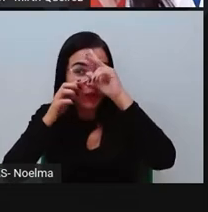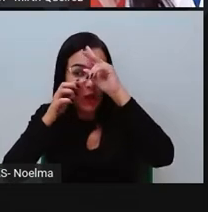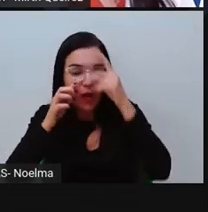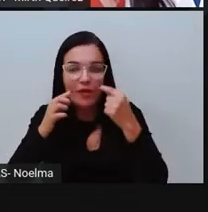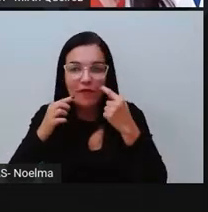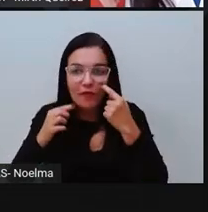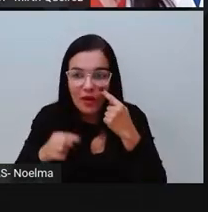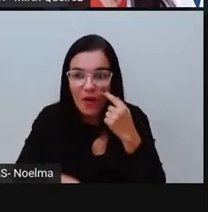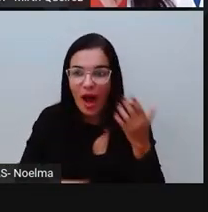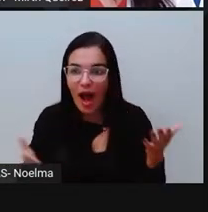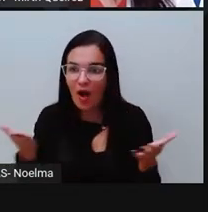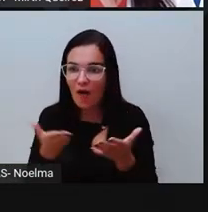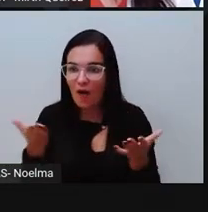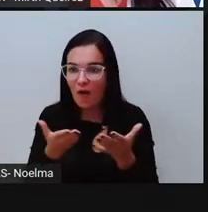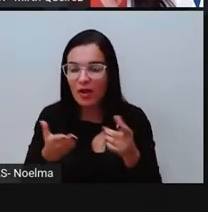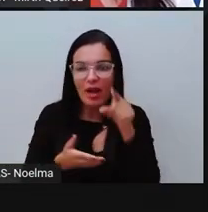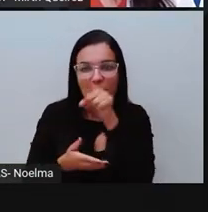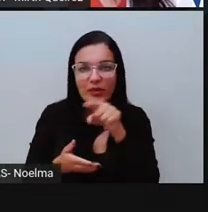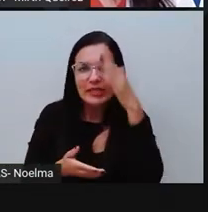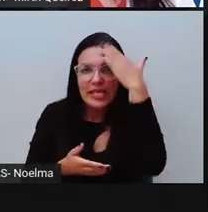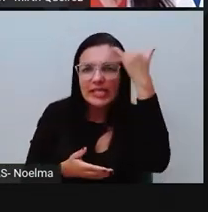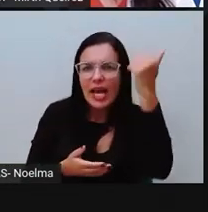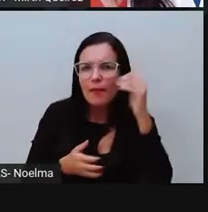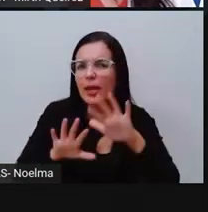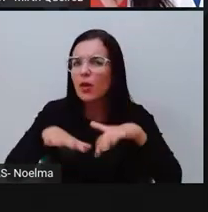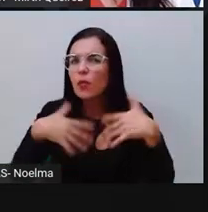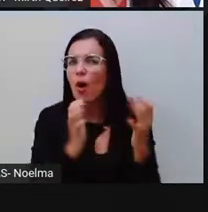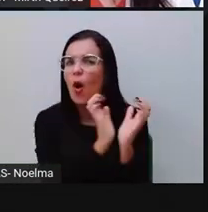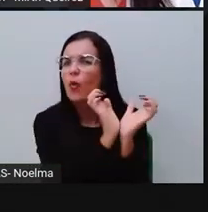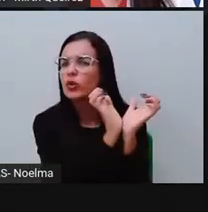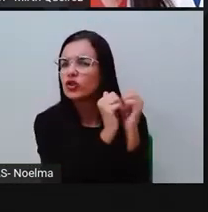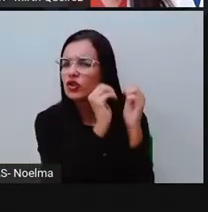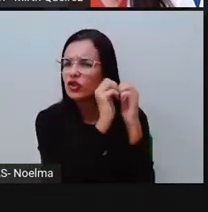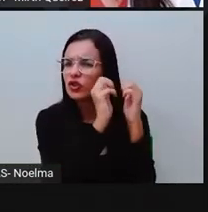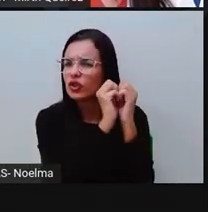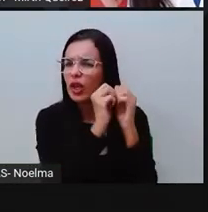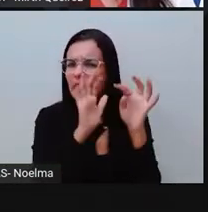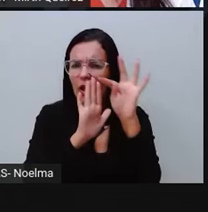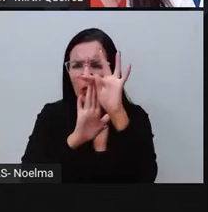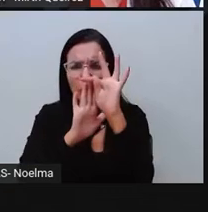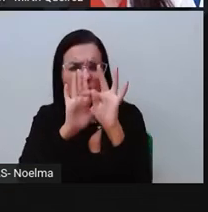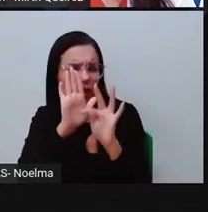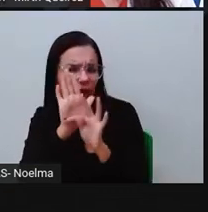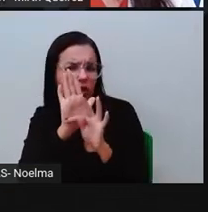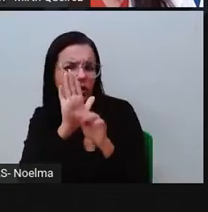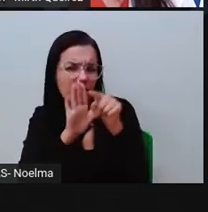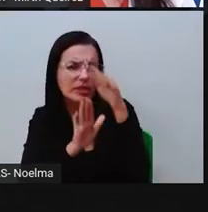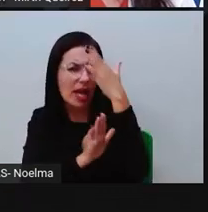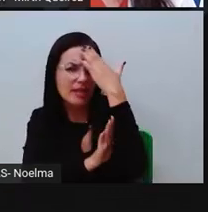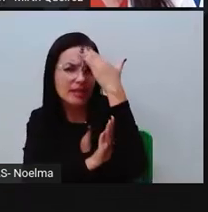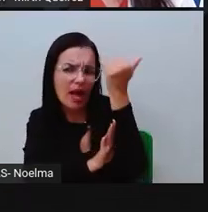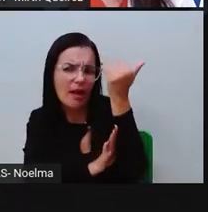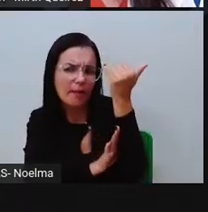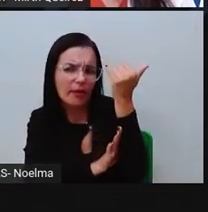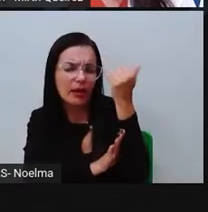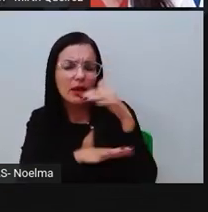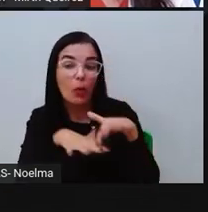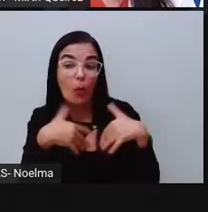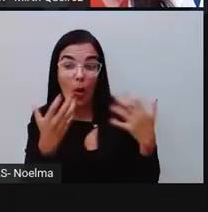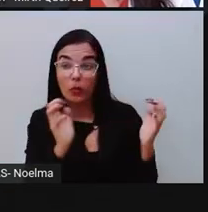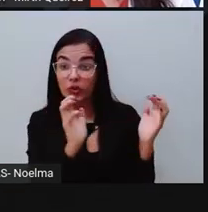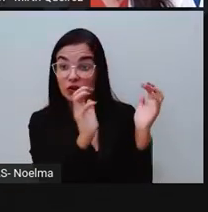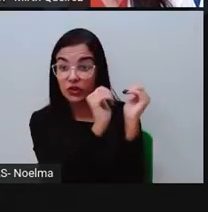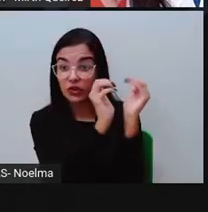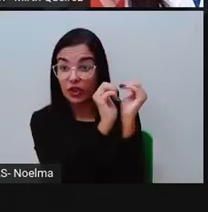ouvir. Você sabe qual é o gênero do texto que a gente acabou de ouvir? Qual o gênero textual aí que a gente